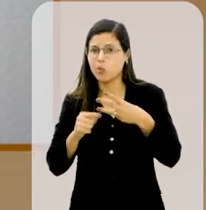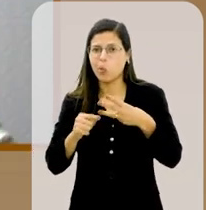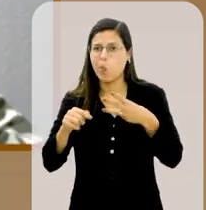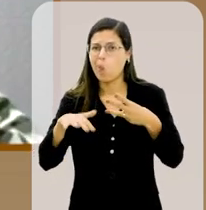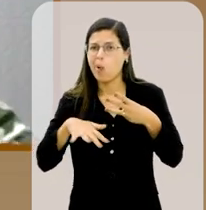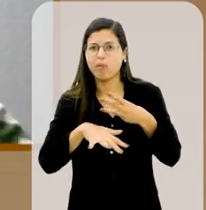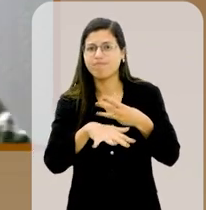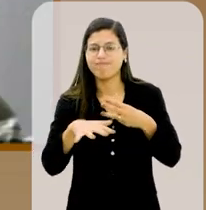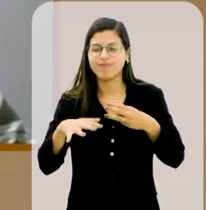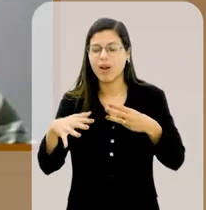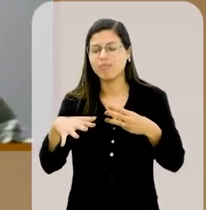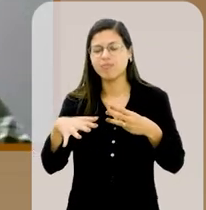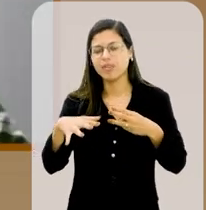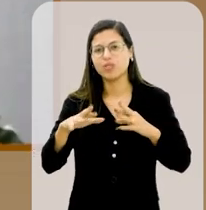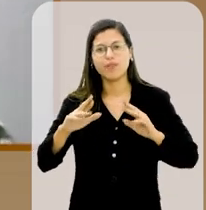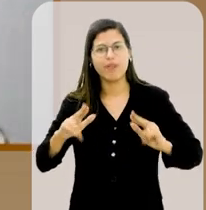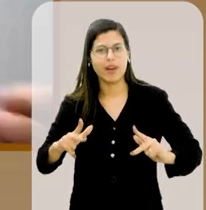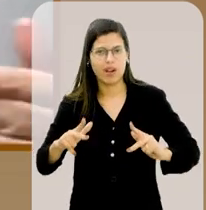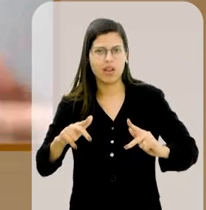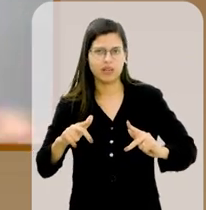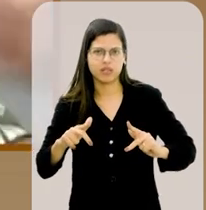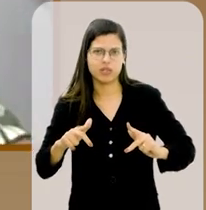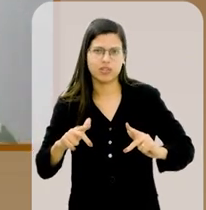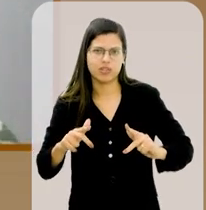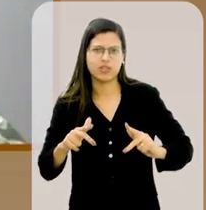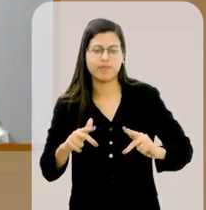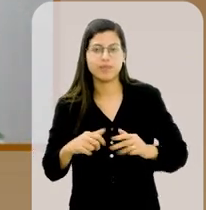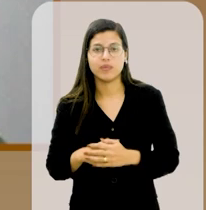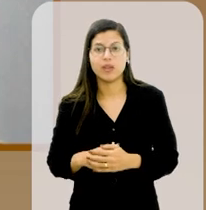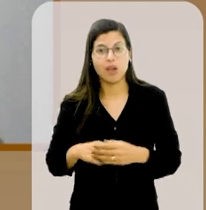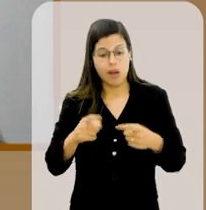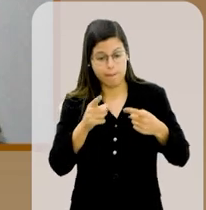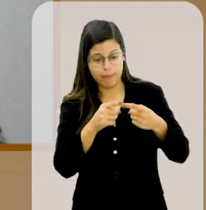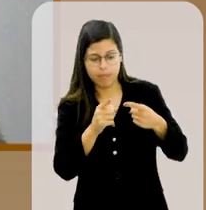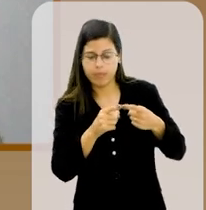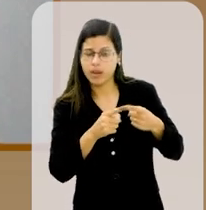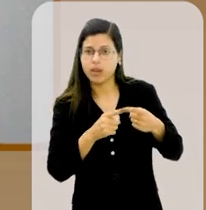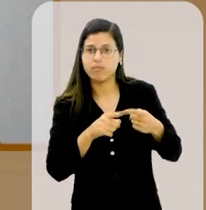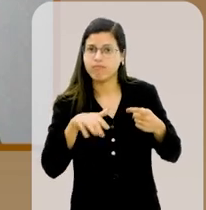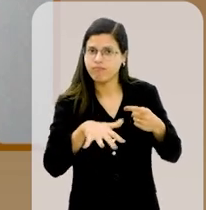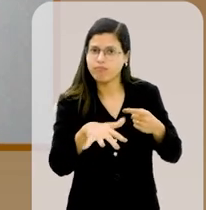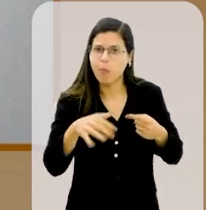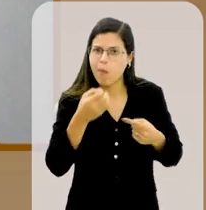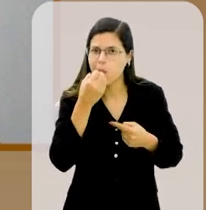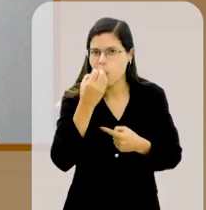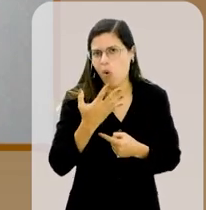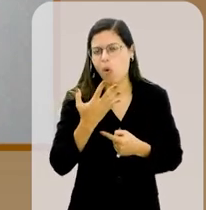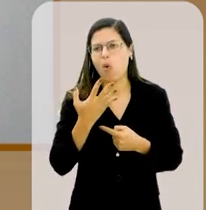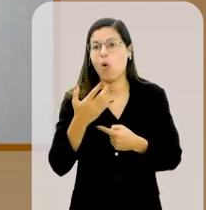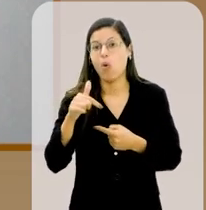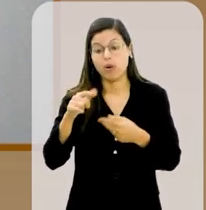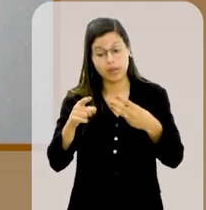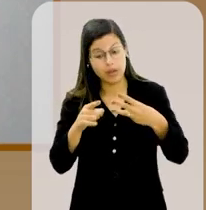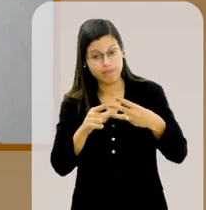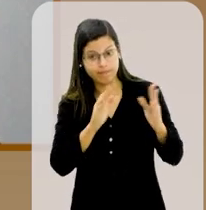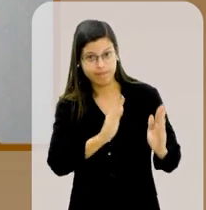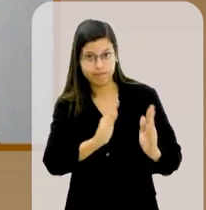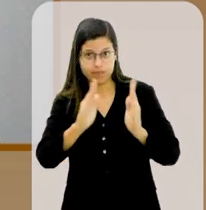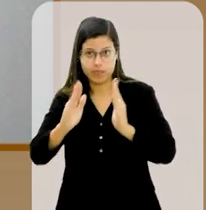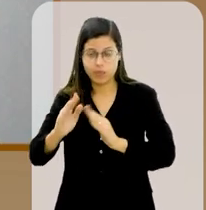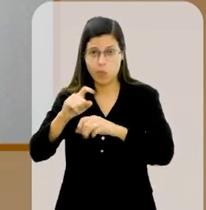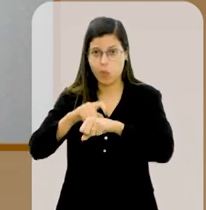ambiente em que a primeira nasceu, onde tudo era flores. Nesse segundo momento, ele já se